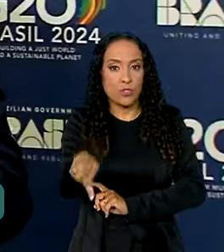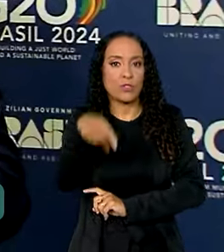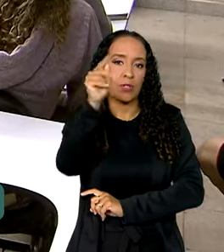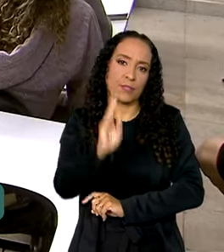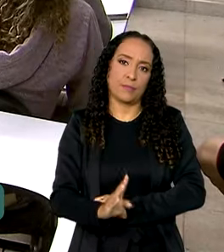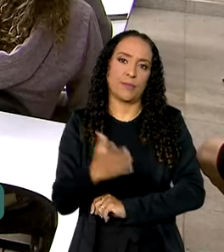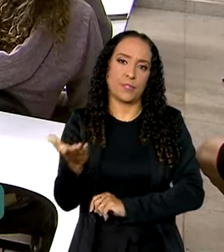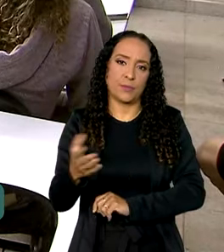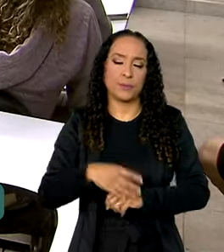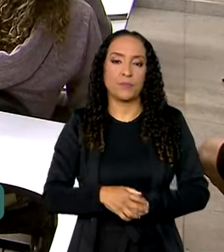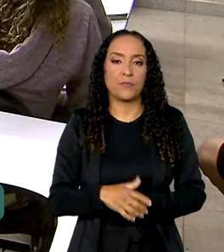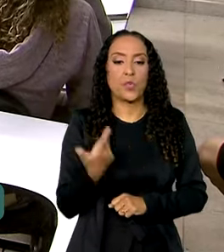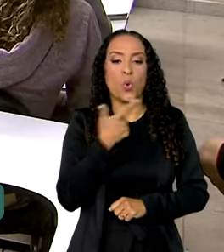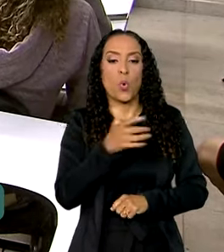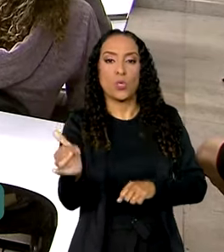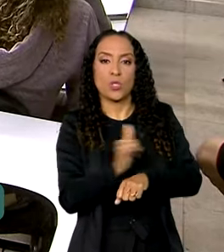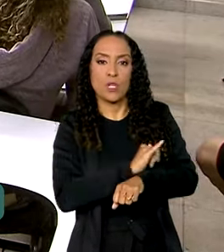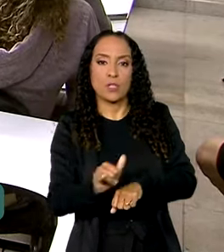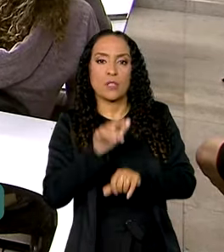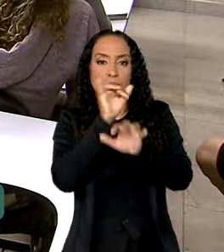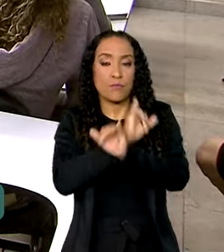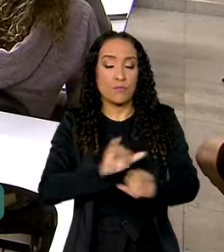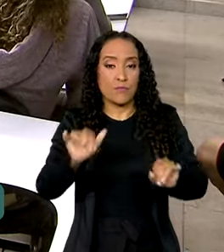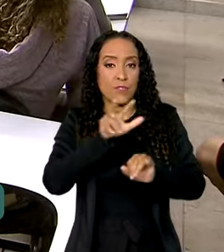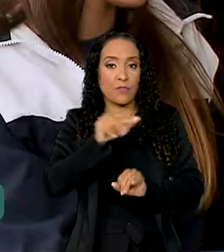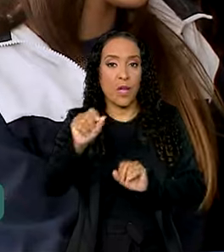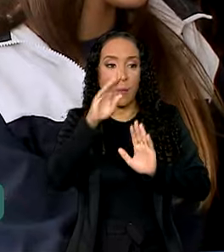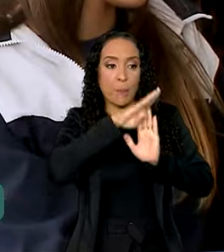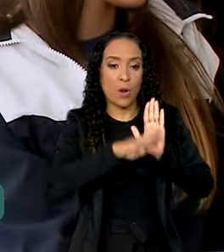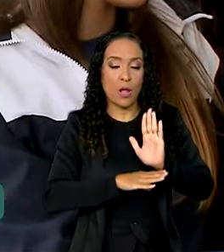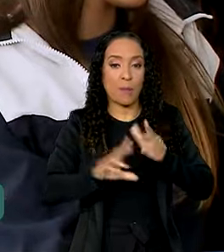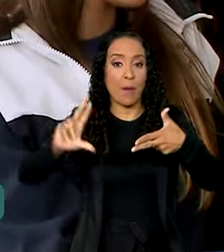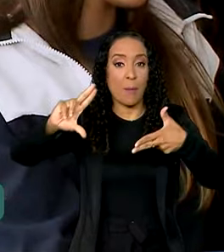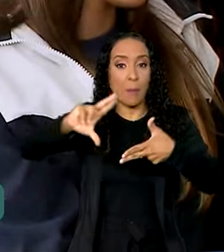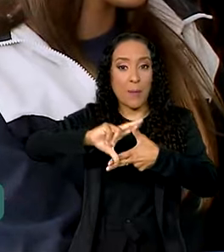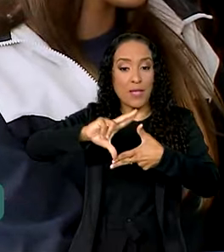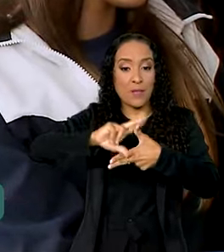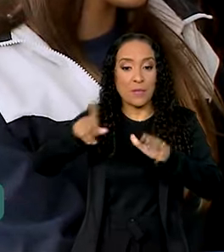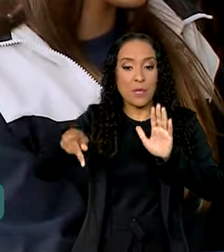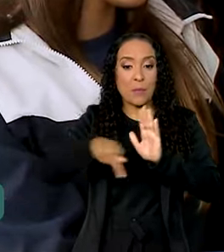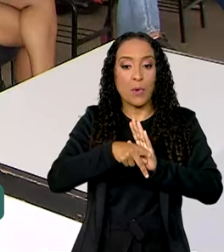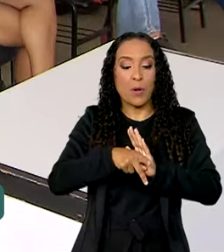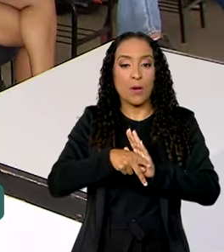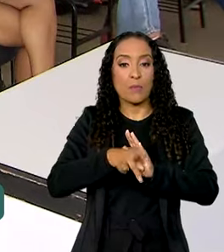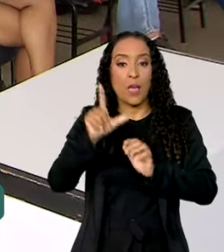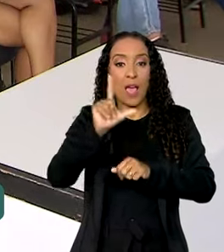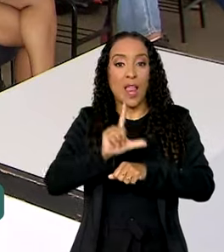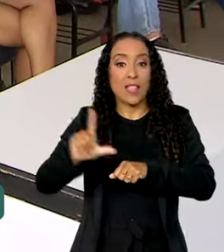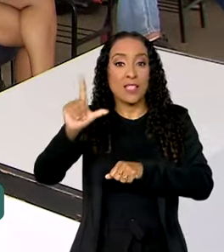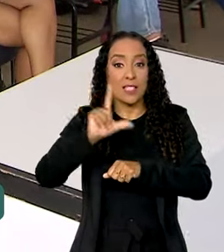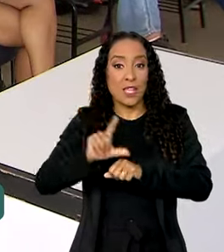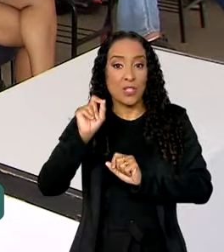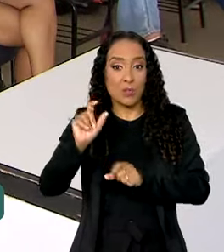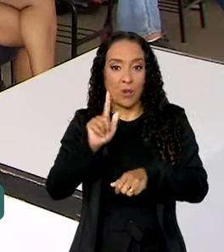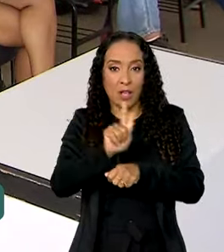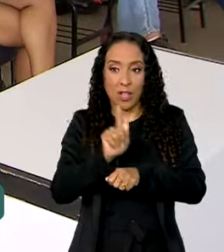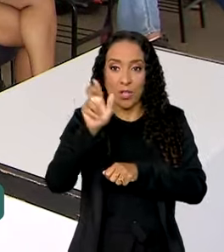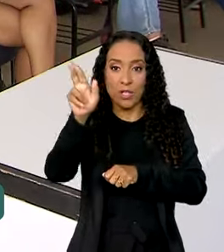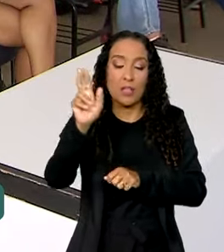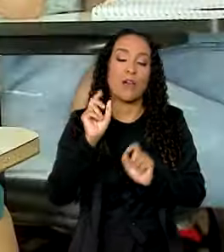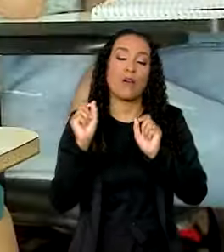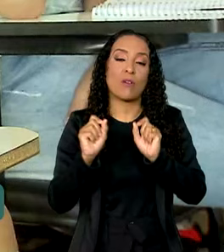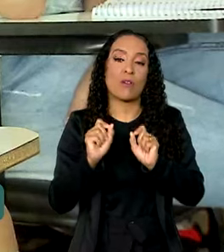nosso país. Outra medida que deve ser anunciada é o programa Pé de Meia para as Licenciaturas, com bolsas para os